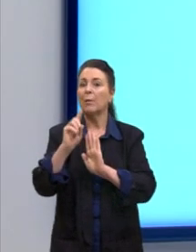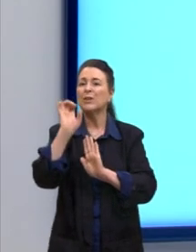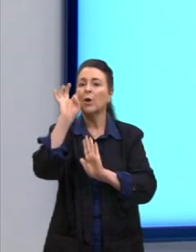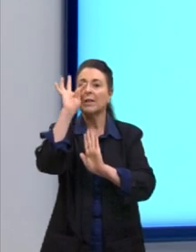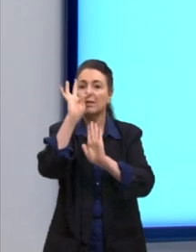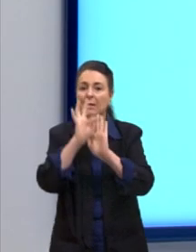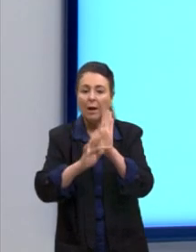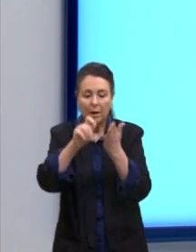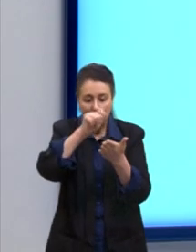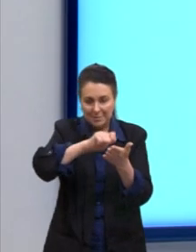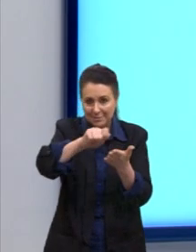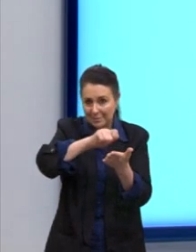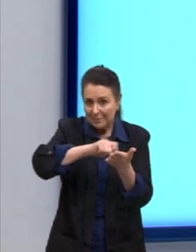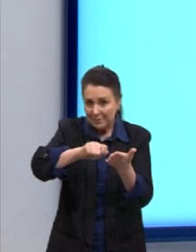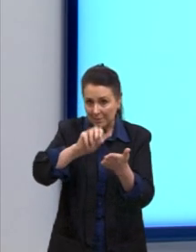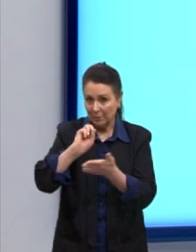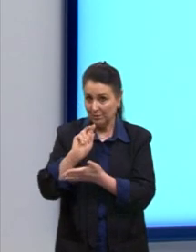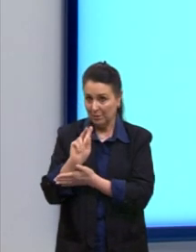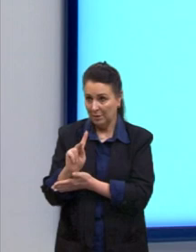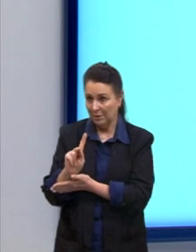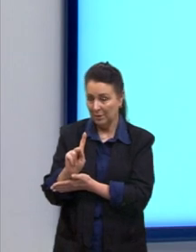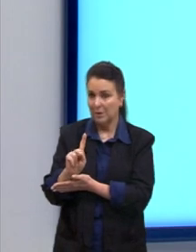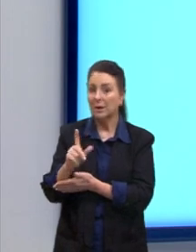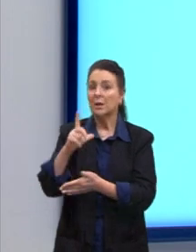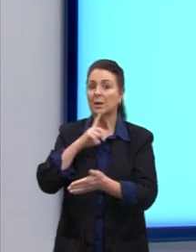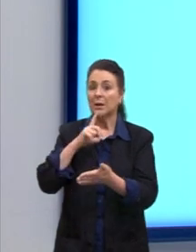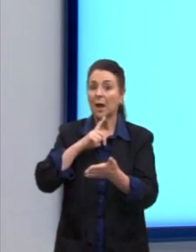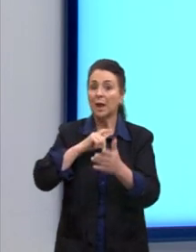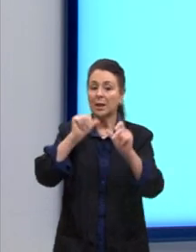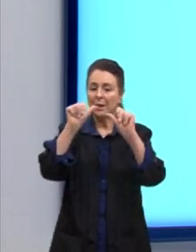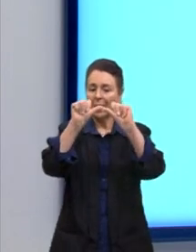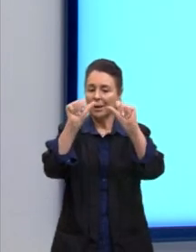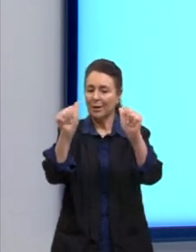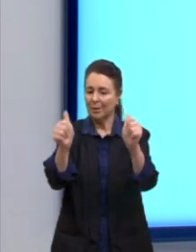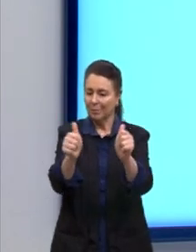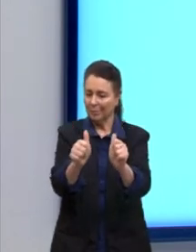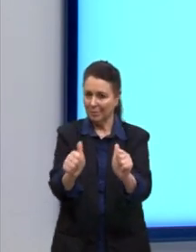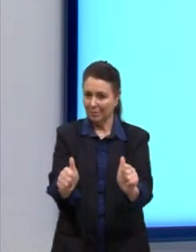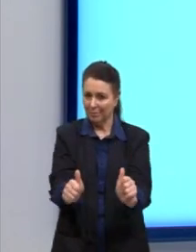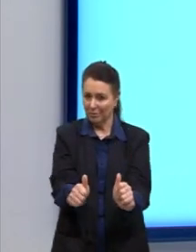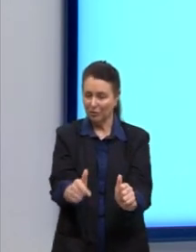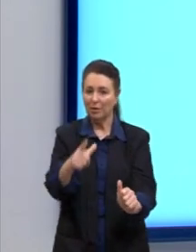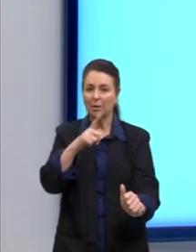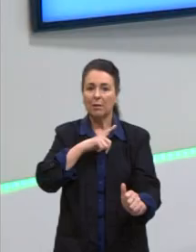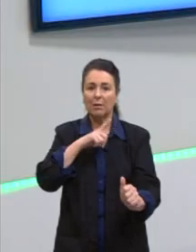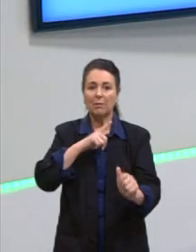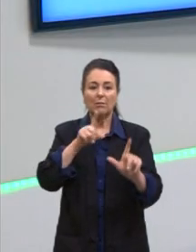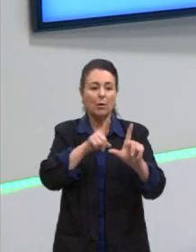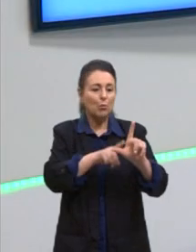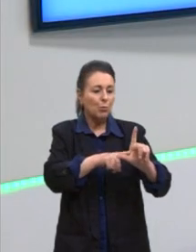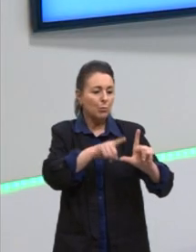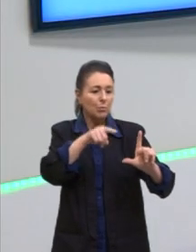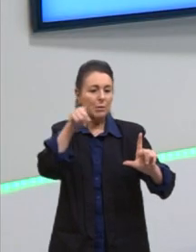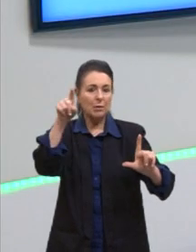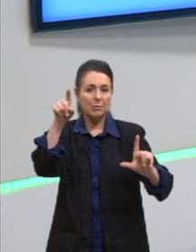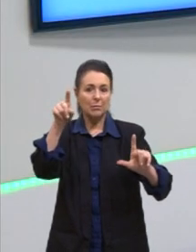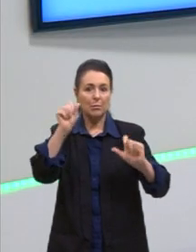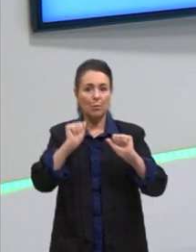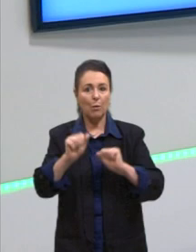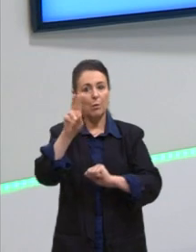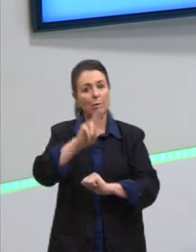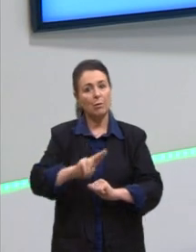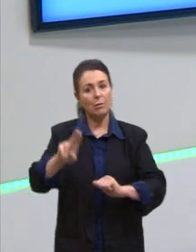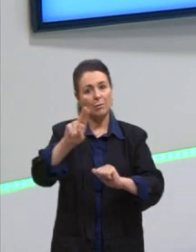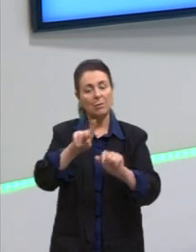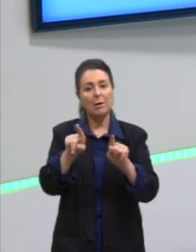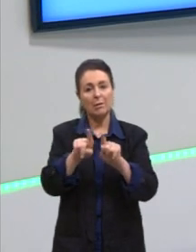texto escrito. Aqui, quando a gente traz uma imagem, quando a gente traz um gráfico, a gente pode usar também